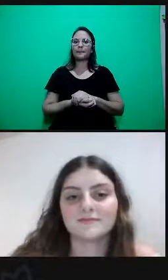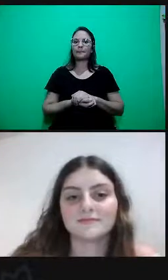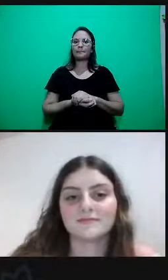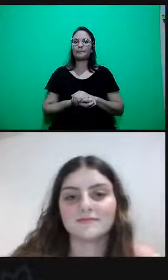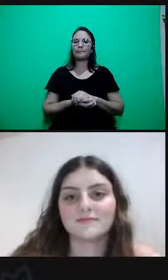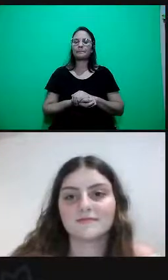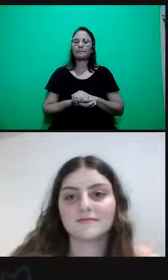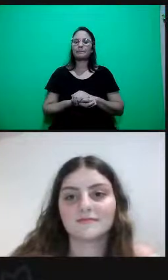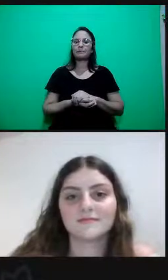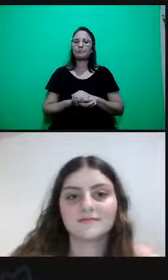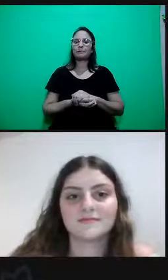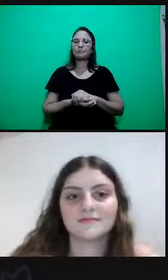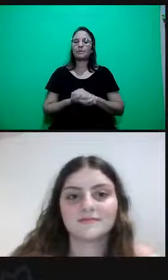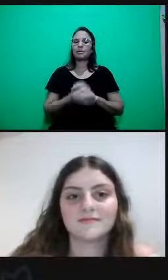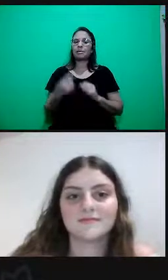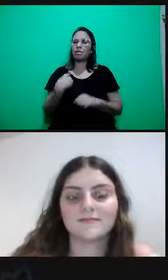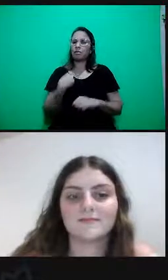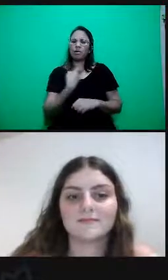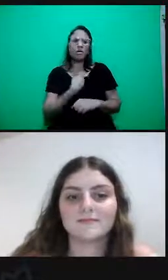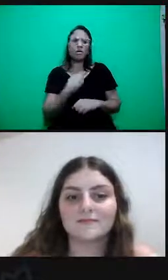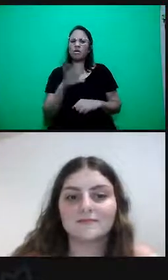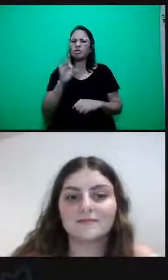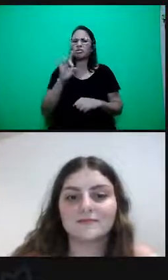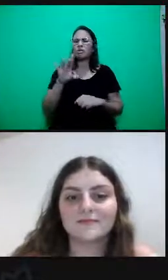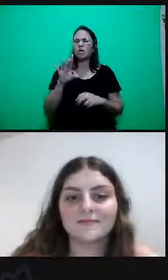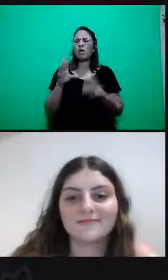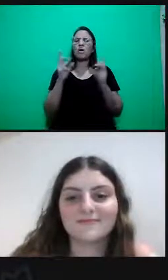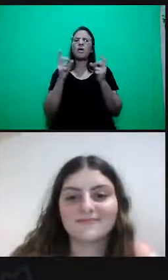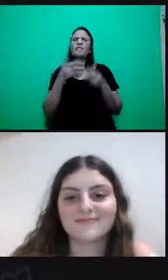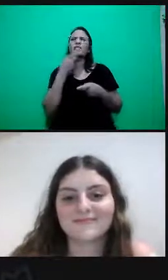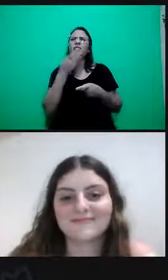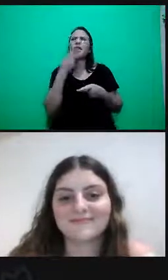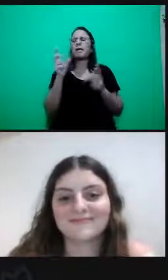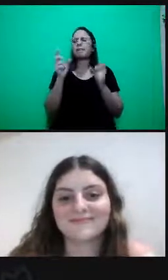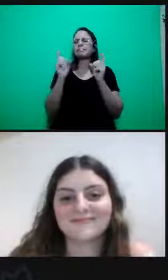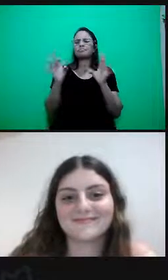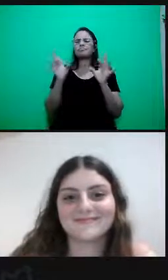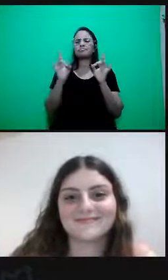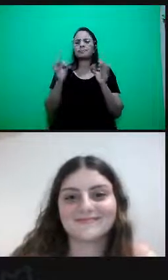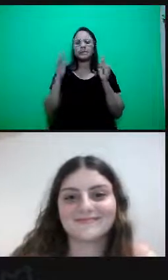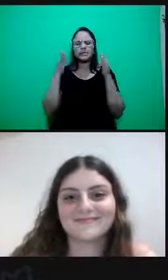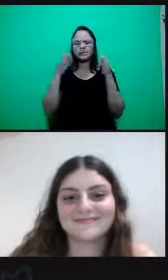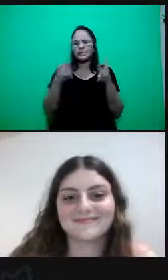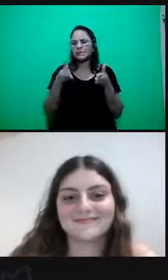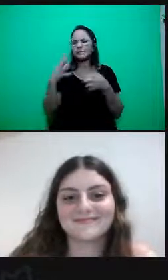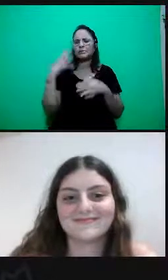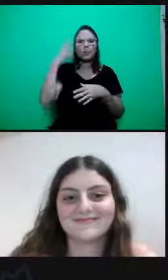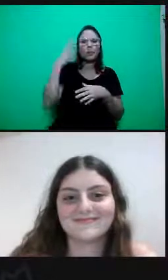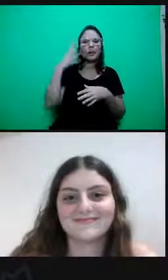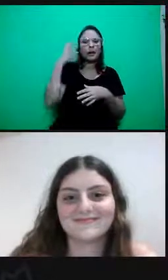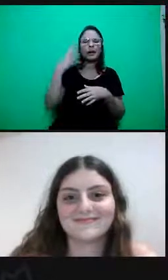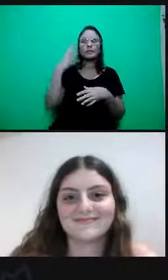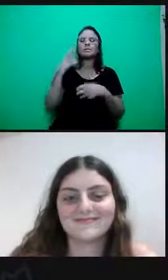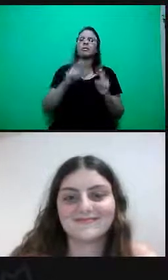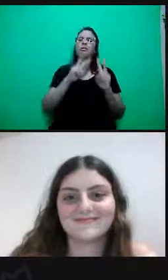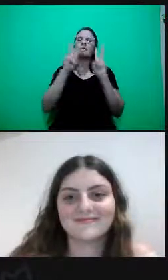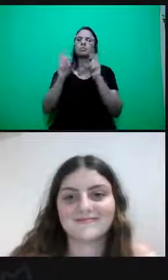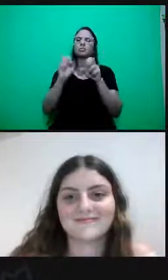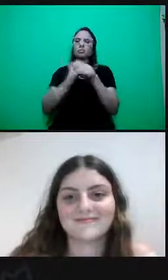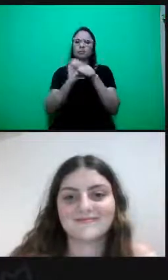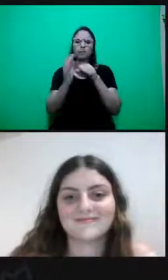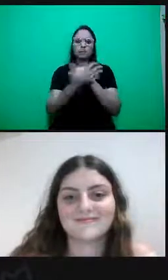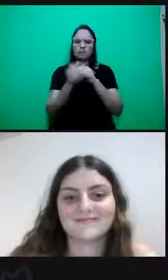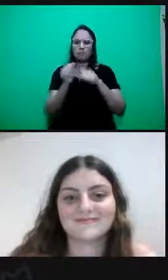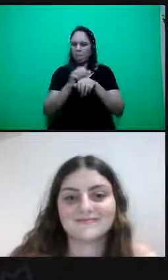Nós não tratamos especificamente nenhuma palestra do tema pandemia. Evidentemente, não